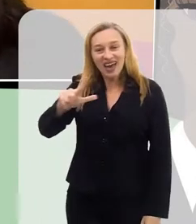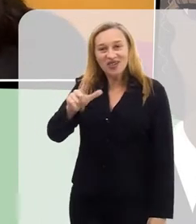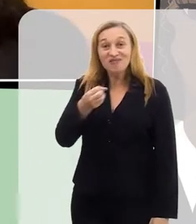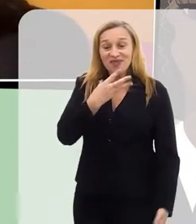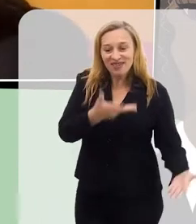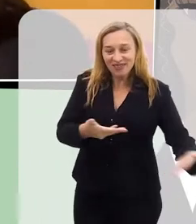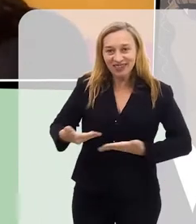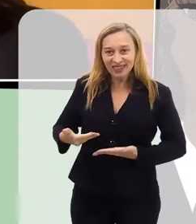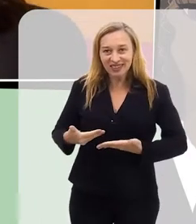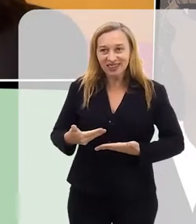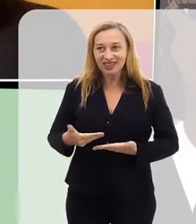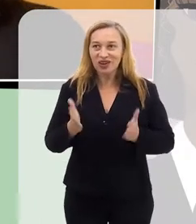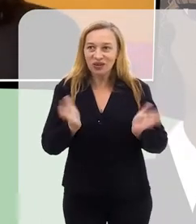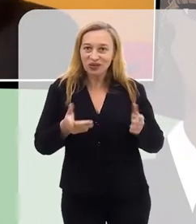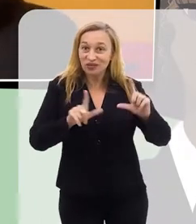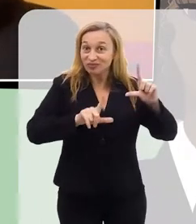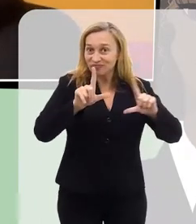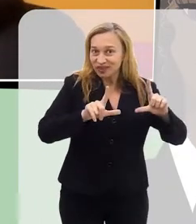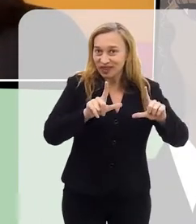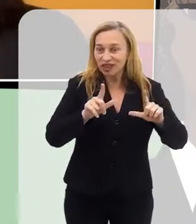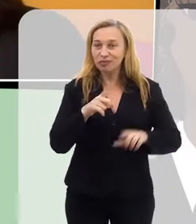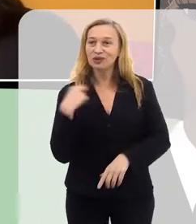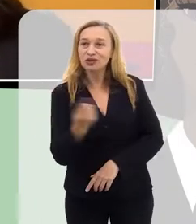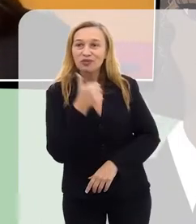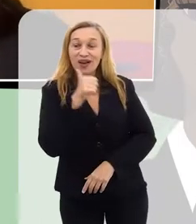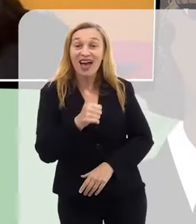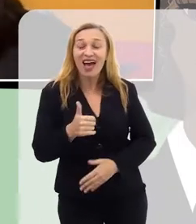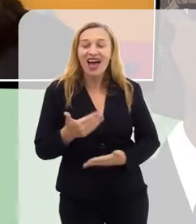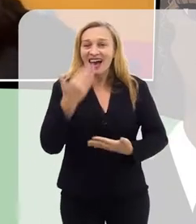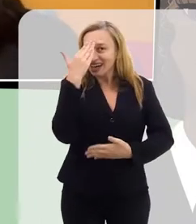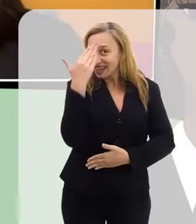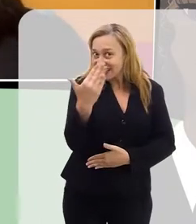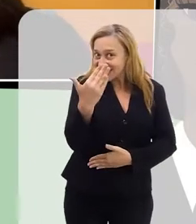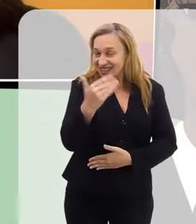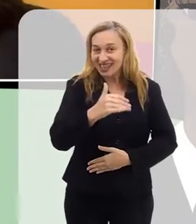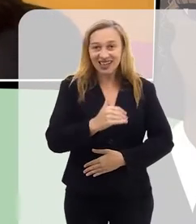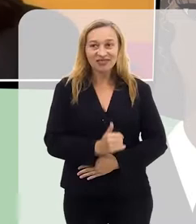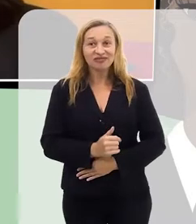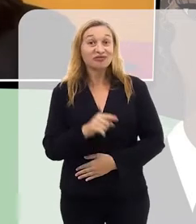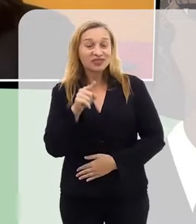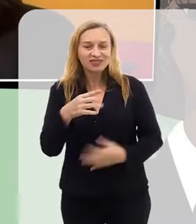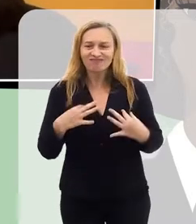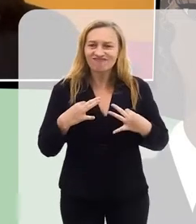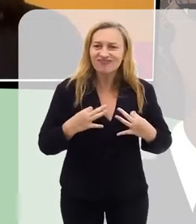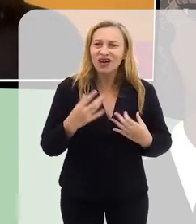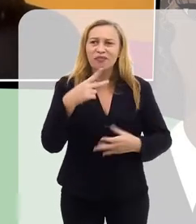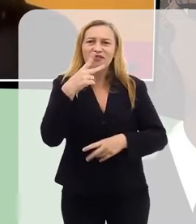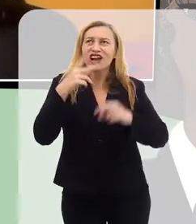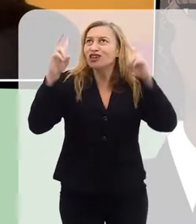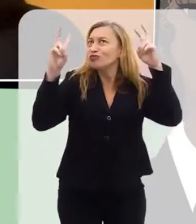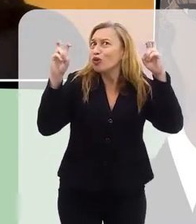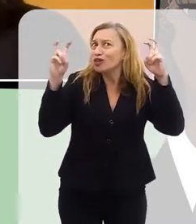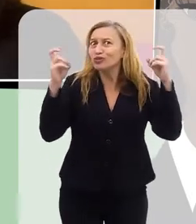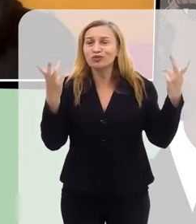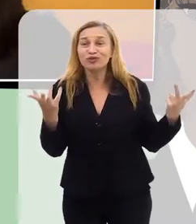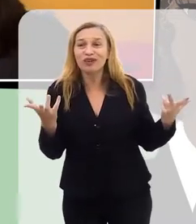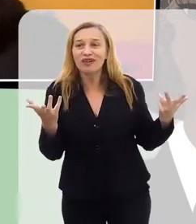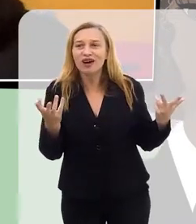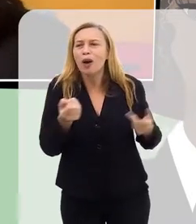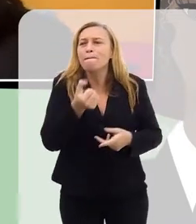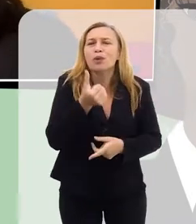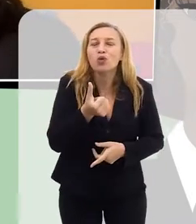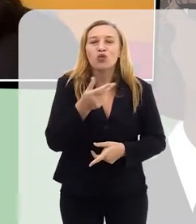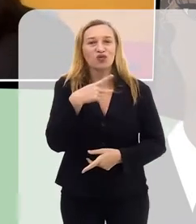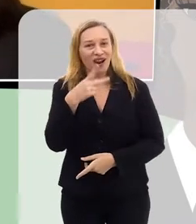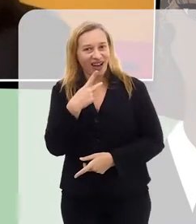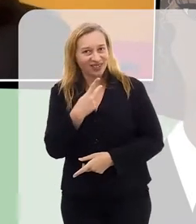programa Toda Mulher. Primeiramente, gostaria de agradecer a sua disponibilidade para falar sobre um assunto pouco